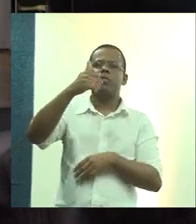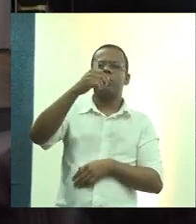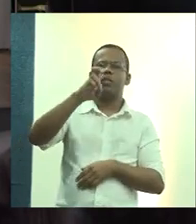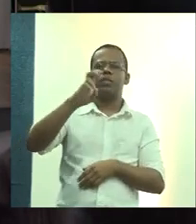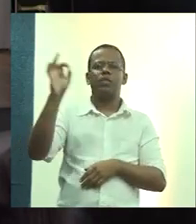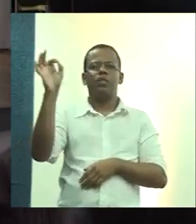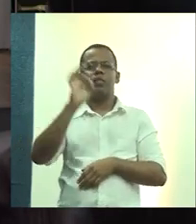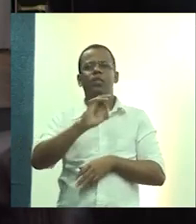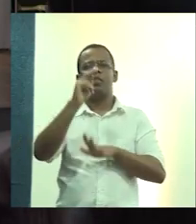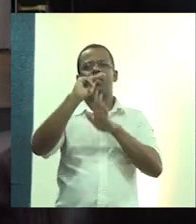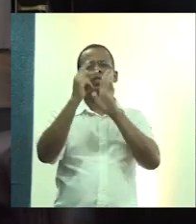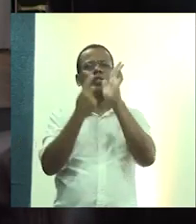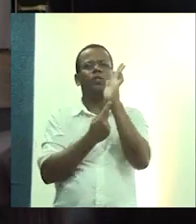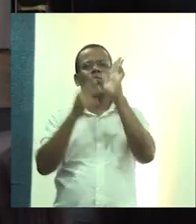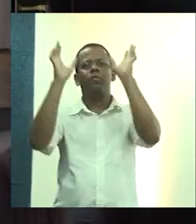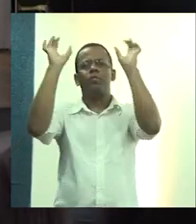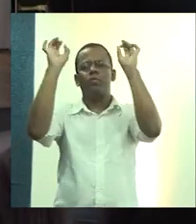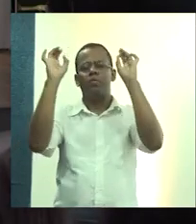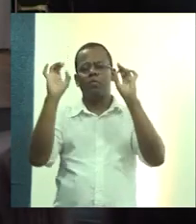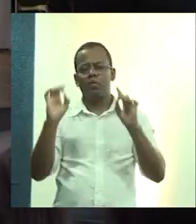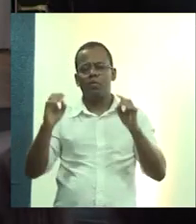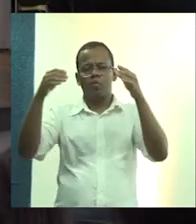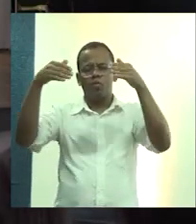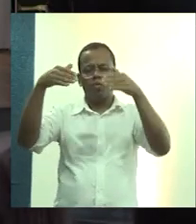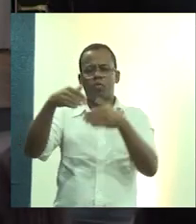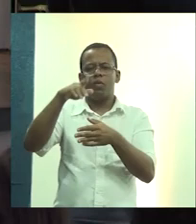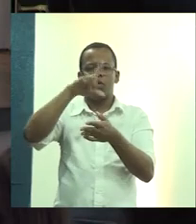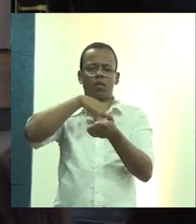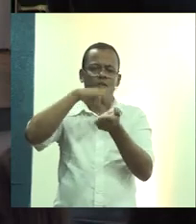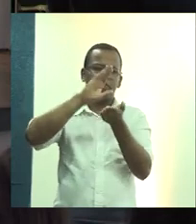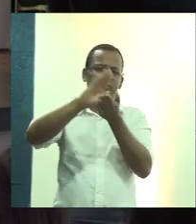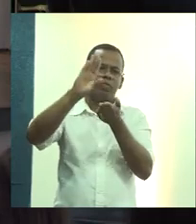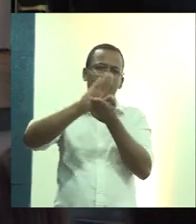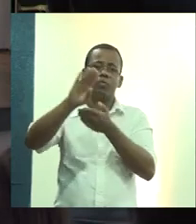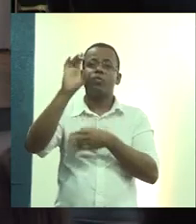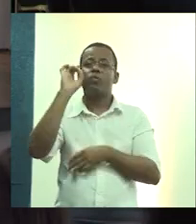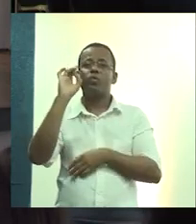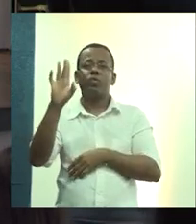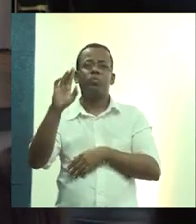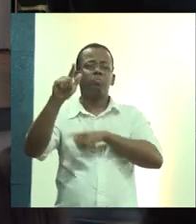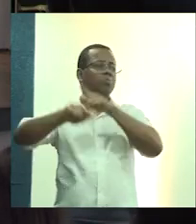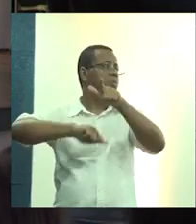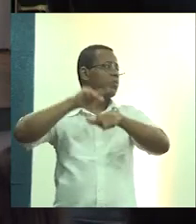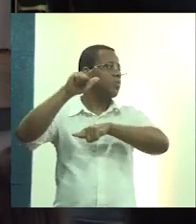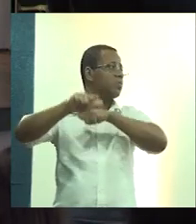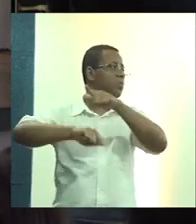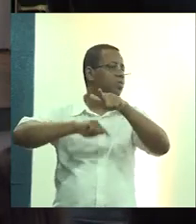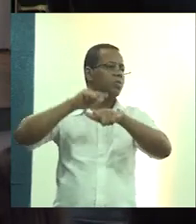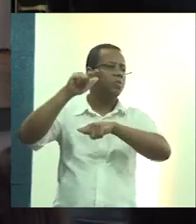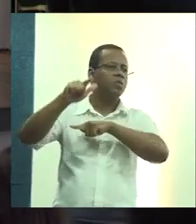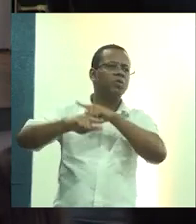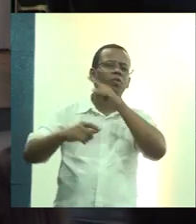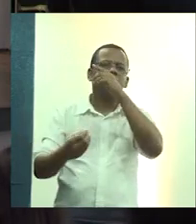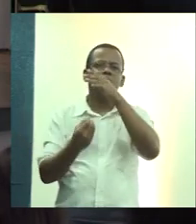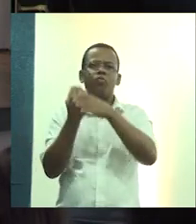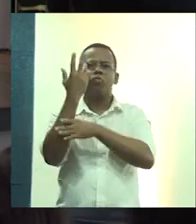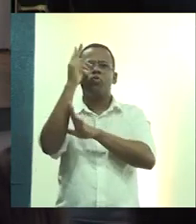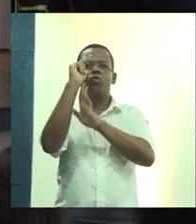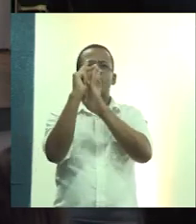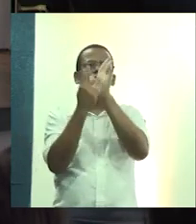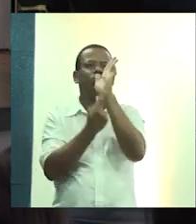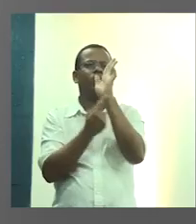em projetos especiais para fazer esse tipo de financiamento. Então, basicamente, esses trabalhos todos são fruto de projetos